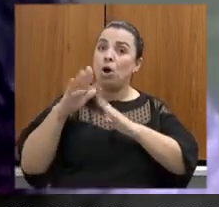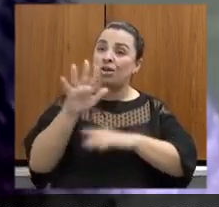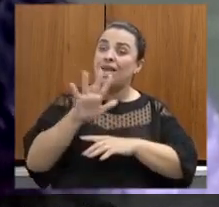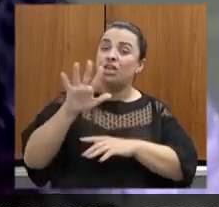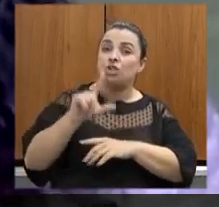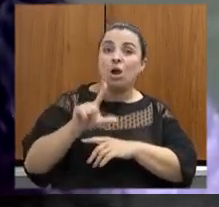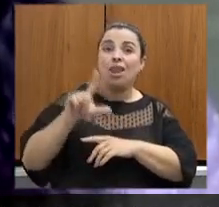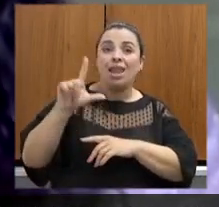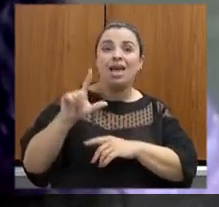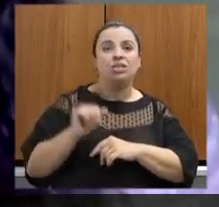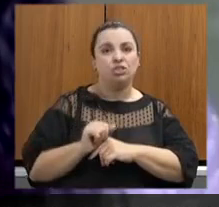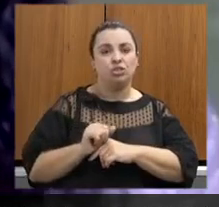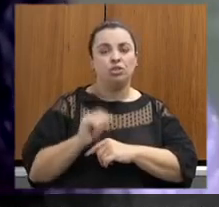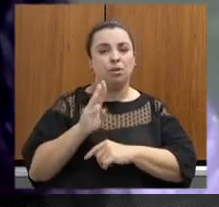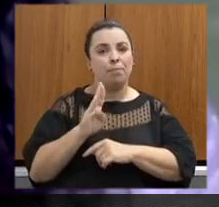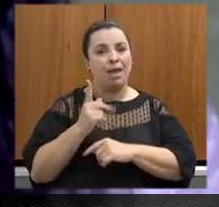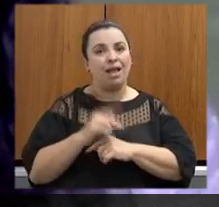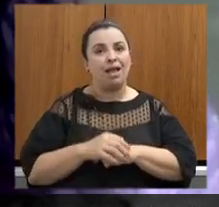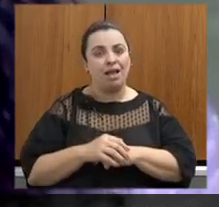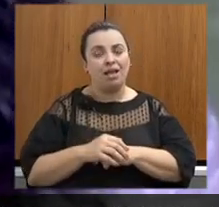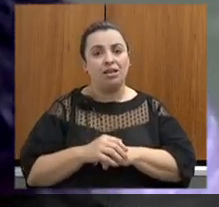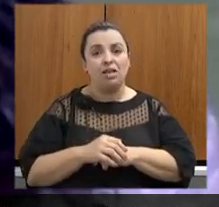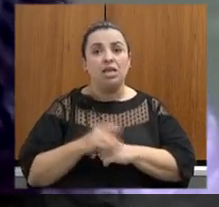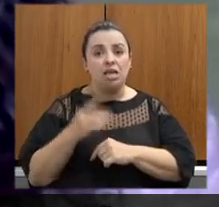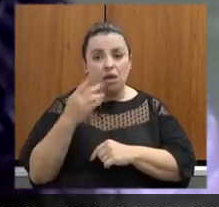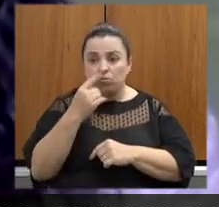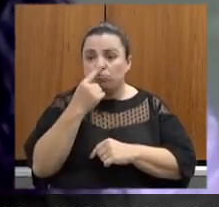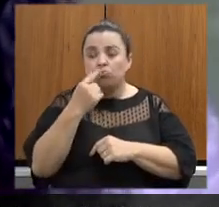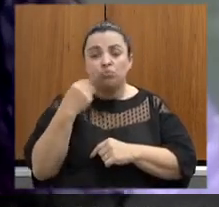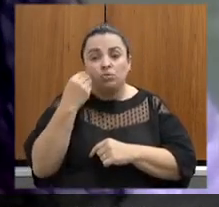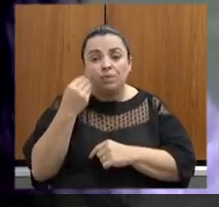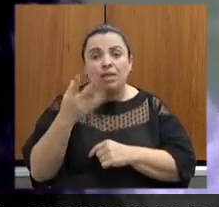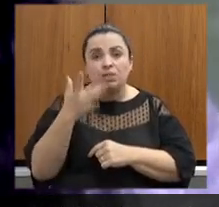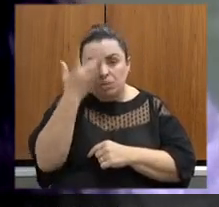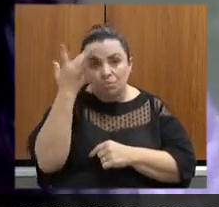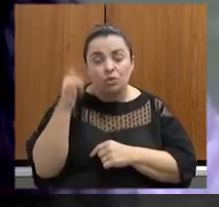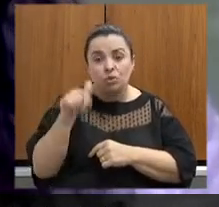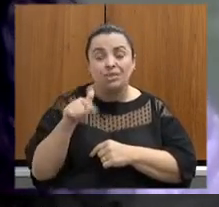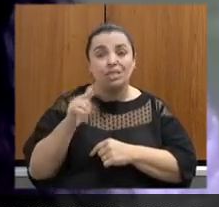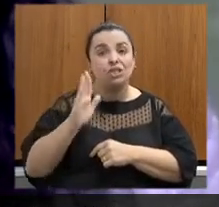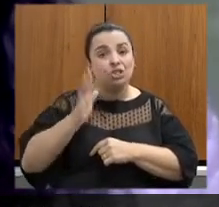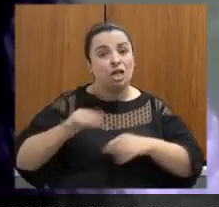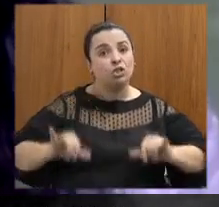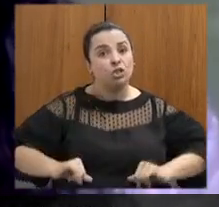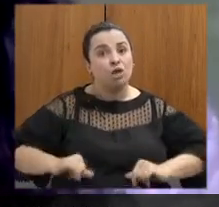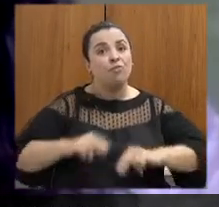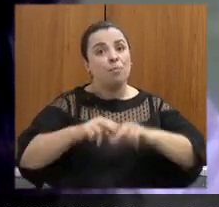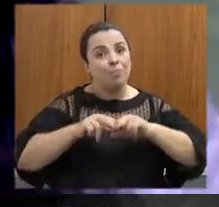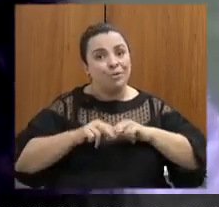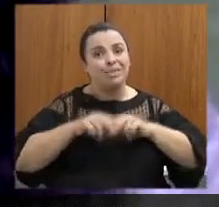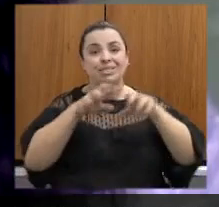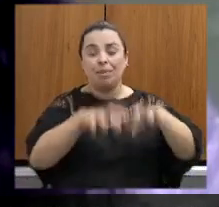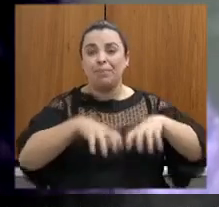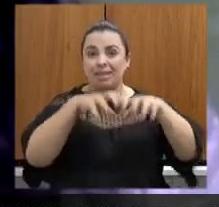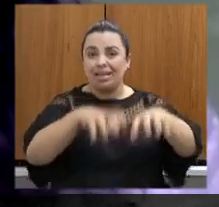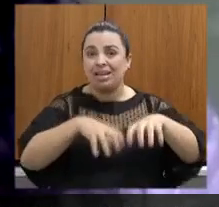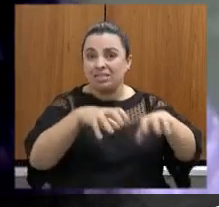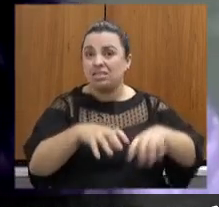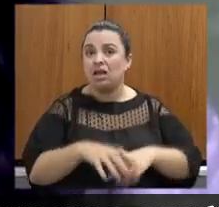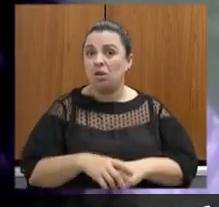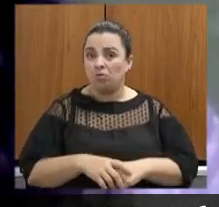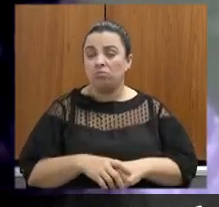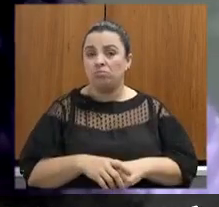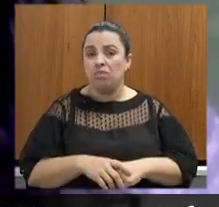pessoas que vivem a realidade aqui dos impactos da mineração que já acontecem aqui na região não respeita a saúde